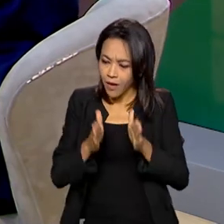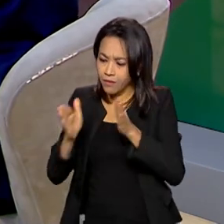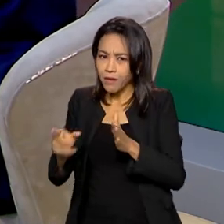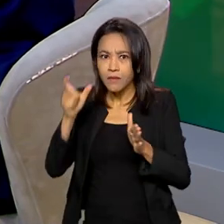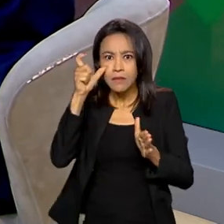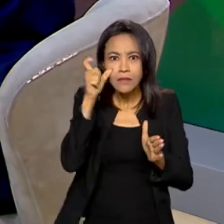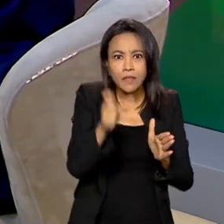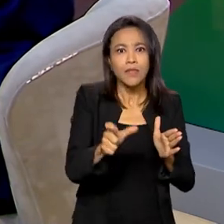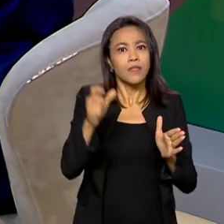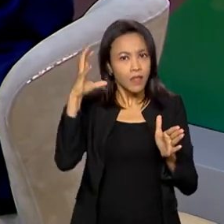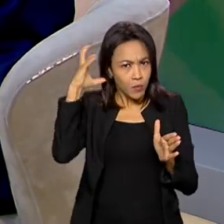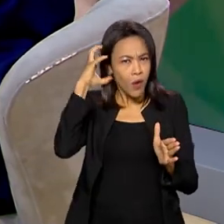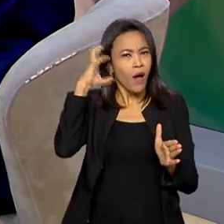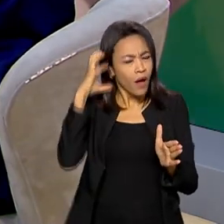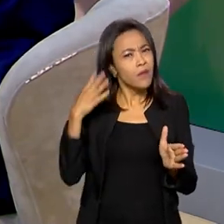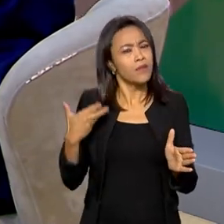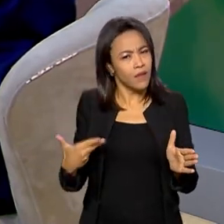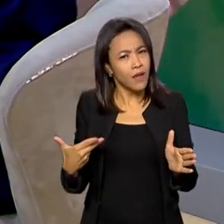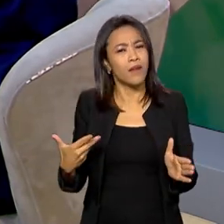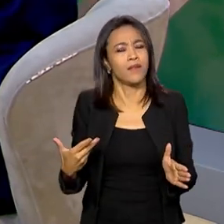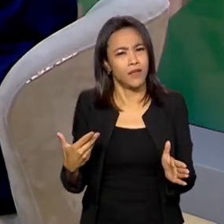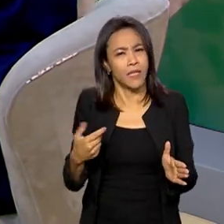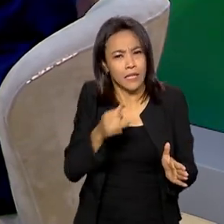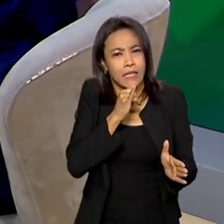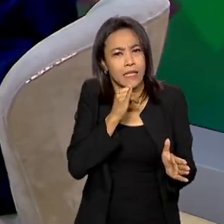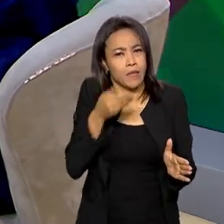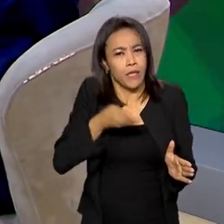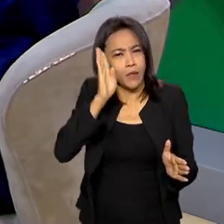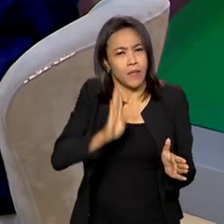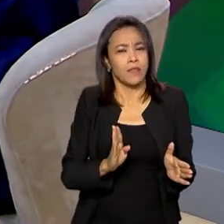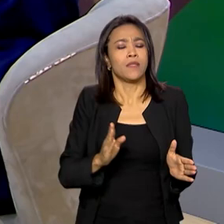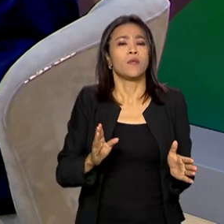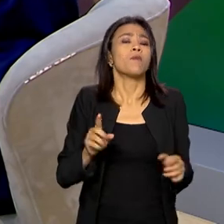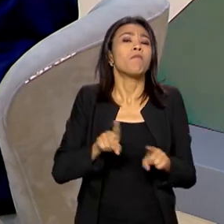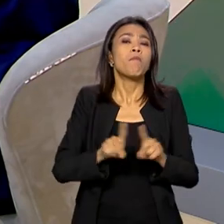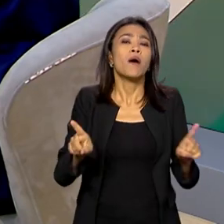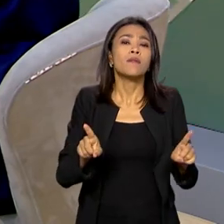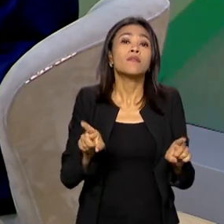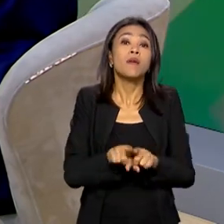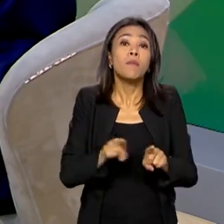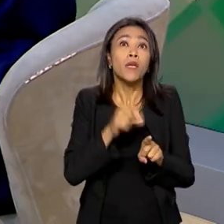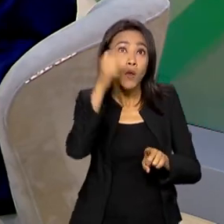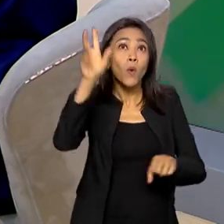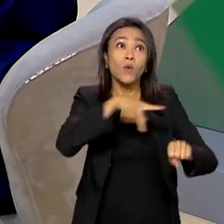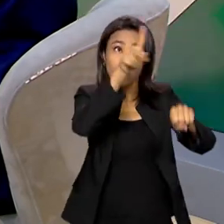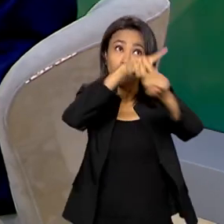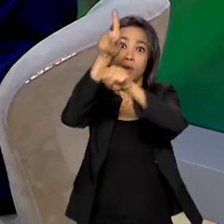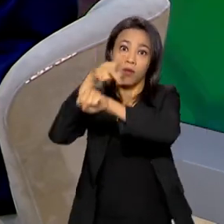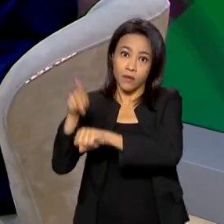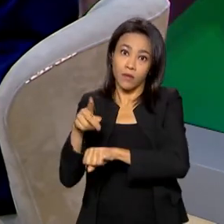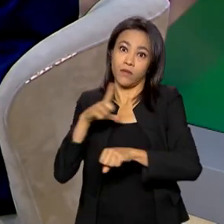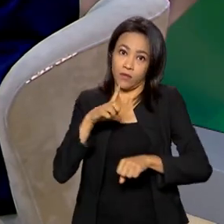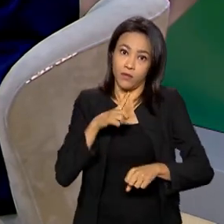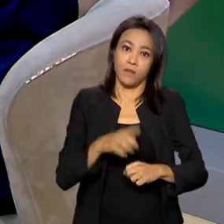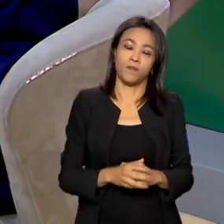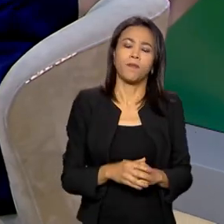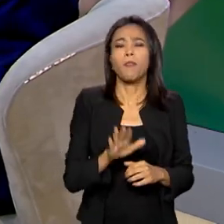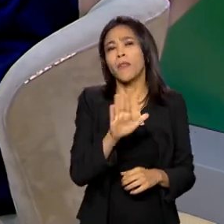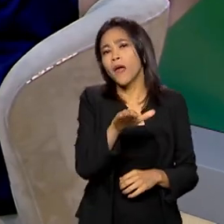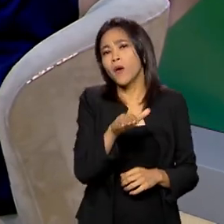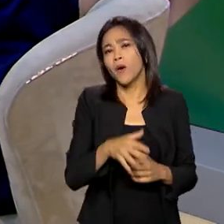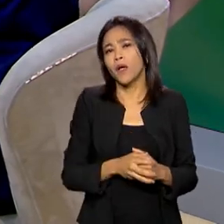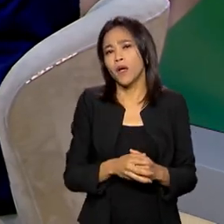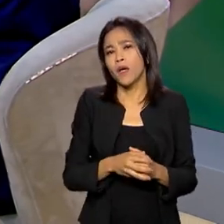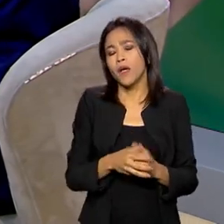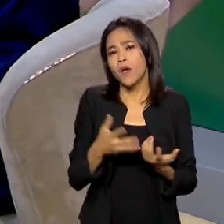utilização do rádio. Nós tivemos esse exemplo aqui no Brasil, mas também em outros países. Agora, como